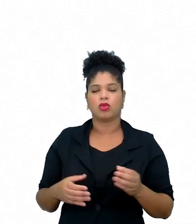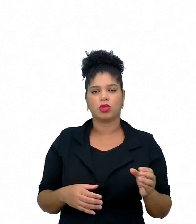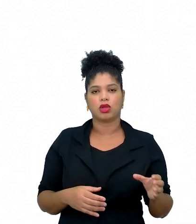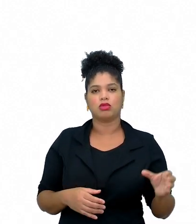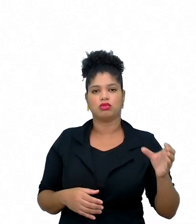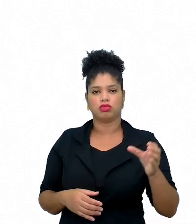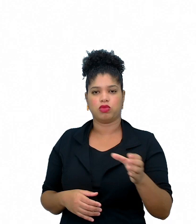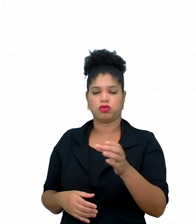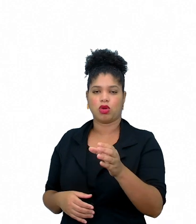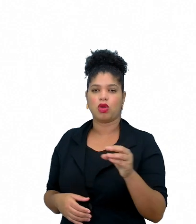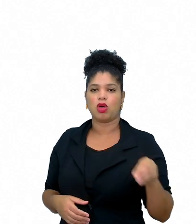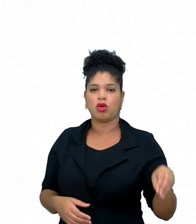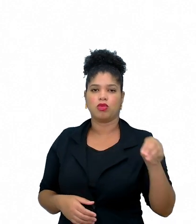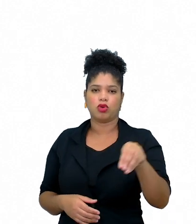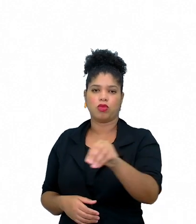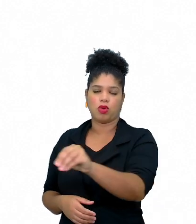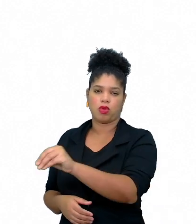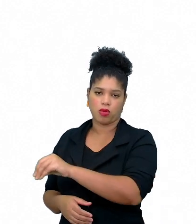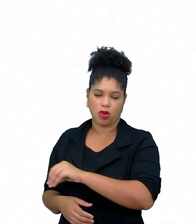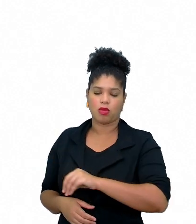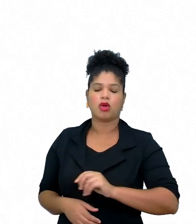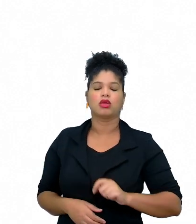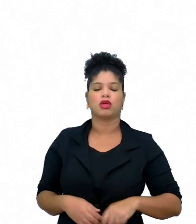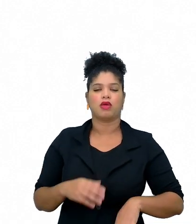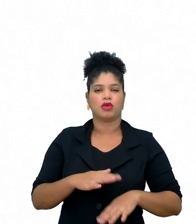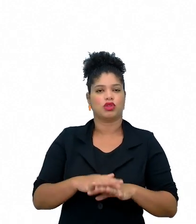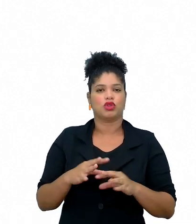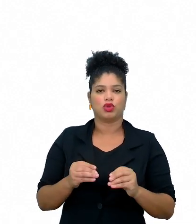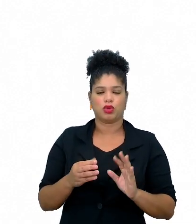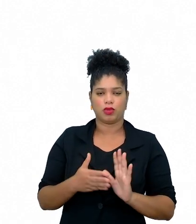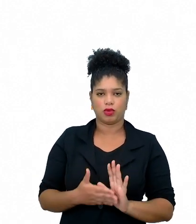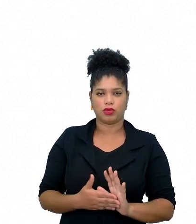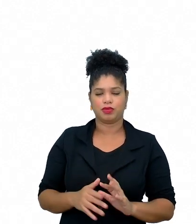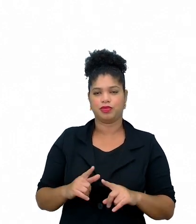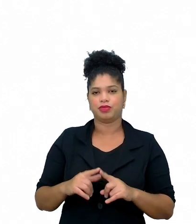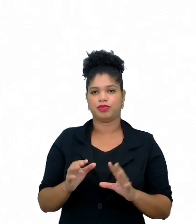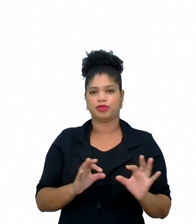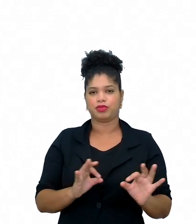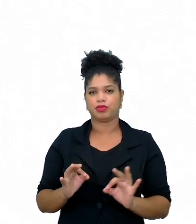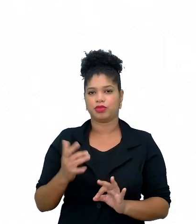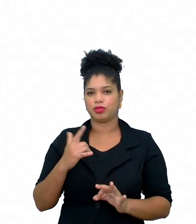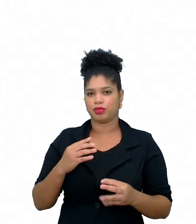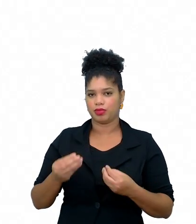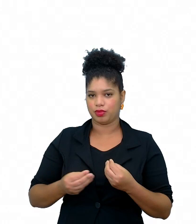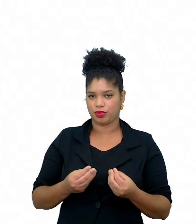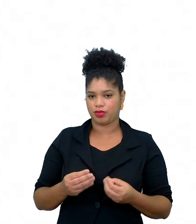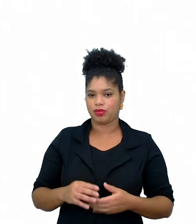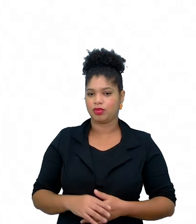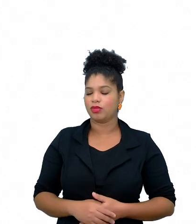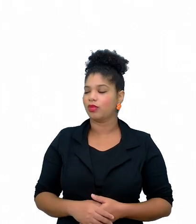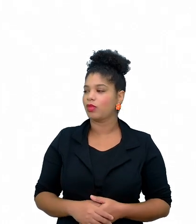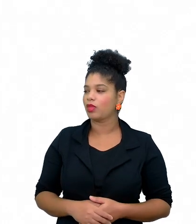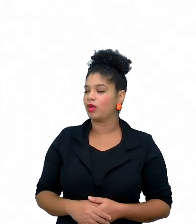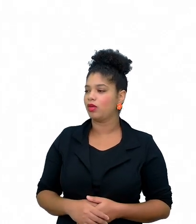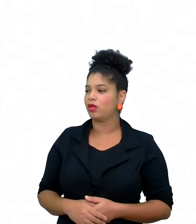que são propostas. Propostas. E como se organizam essas estações?